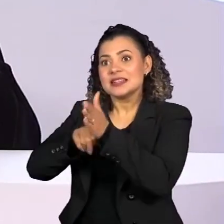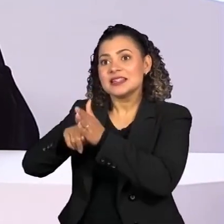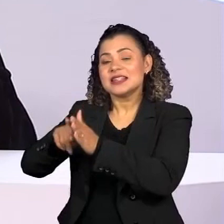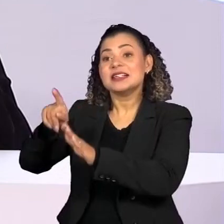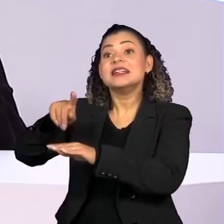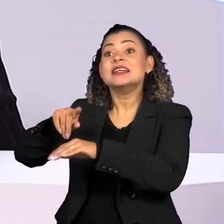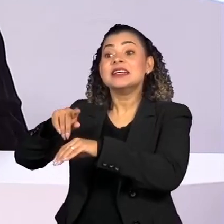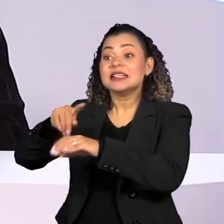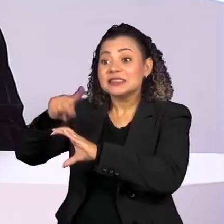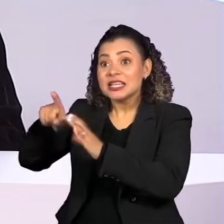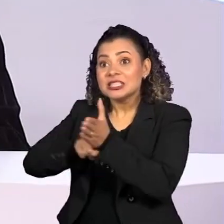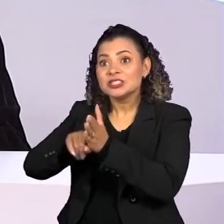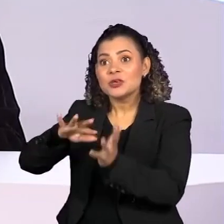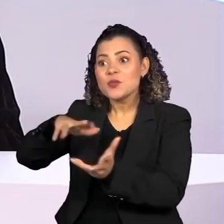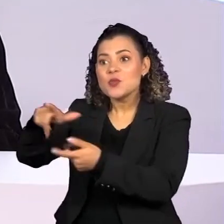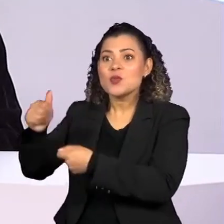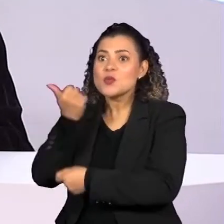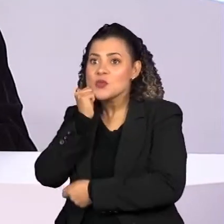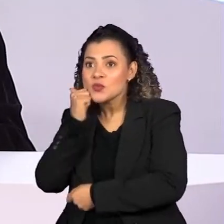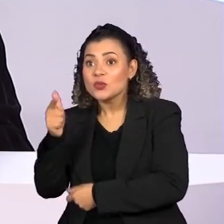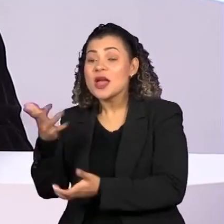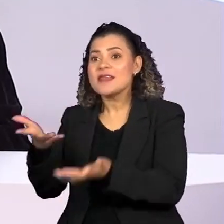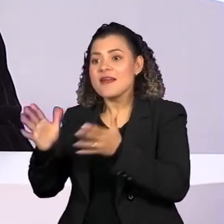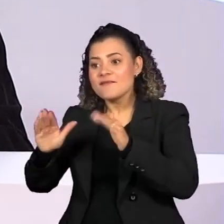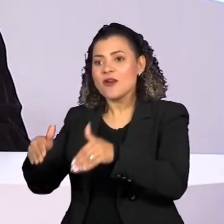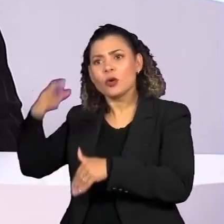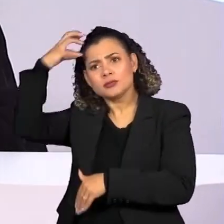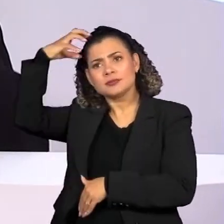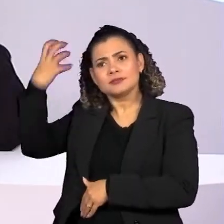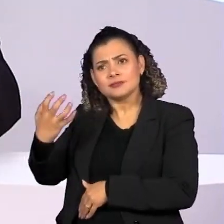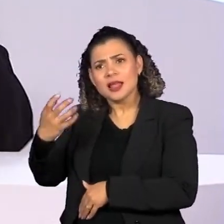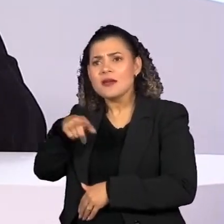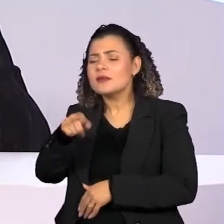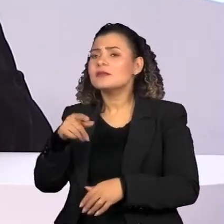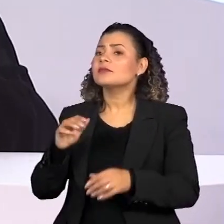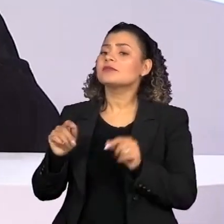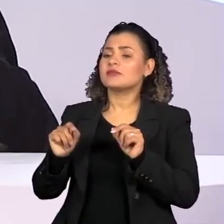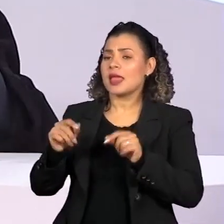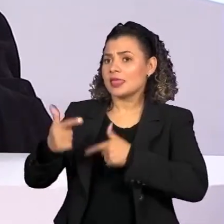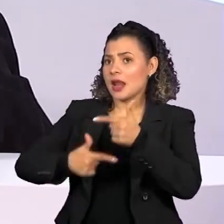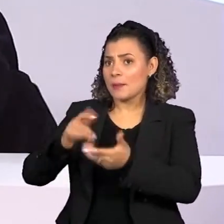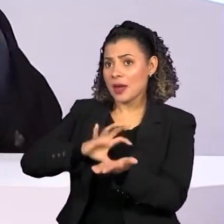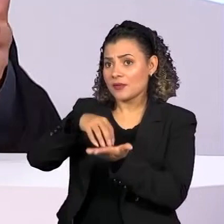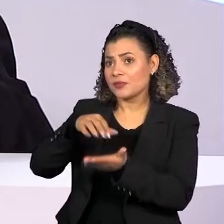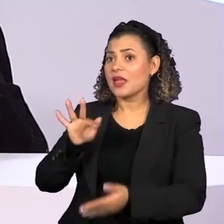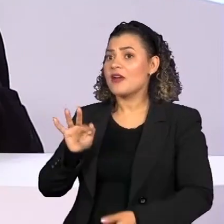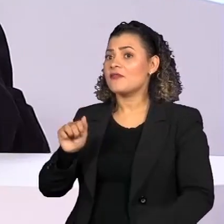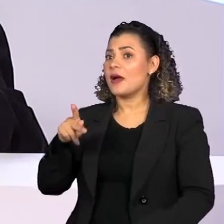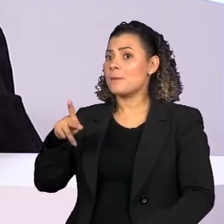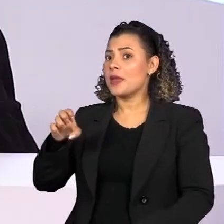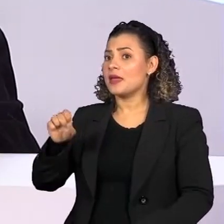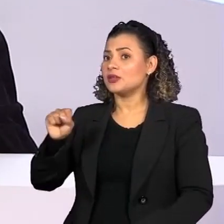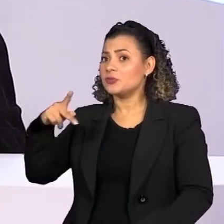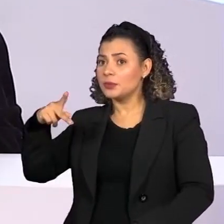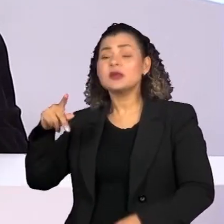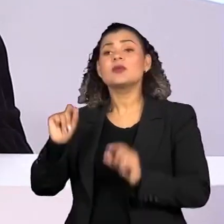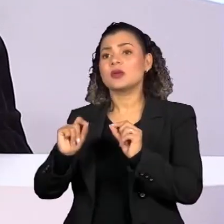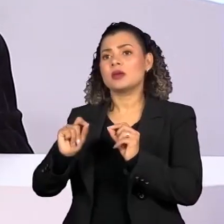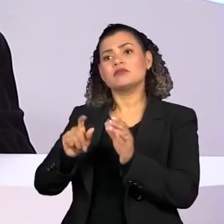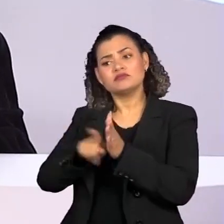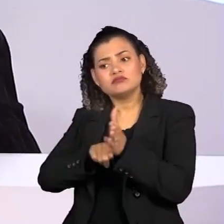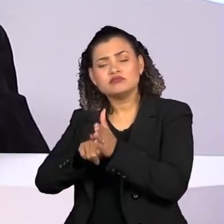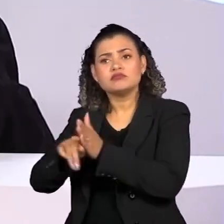saber qual é a visão estratégica que a FAPESP tem com relação à inteligência artificial. E, diante desses números vultosos que você está falando de